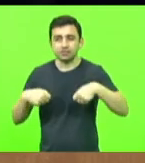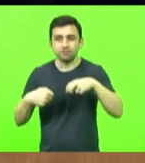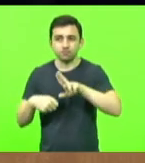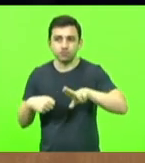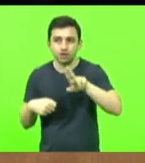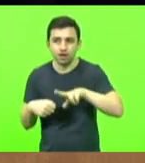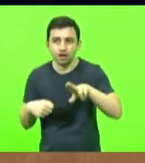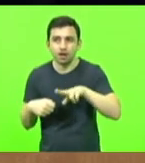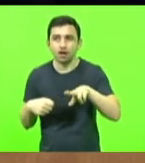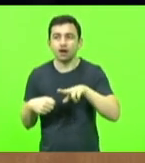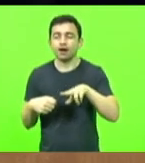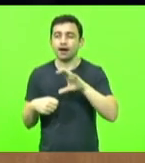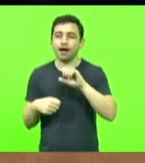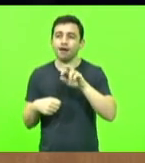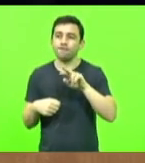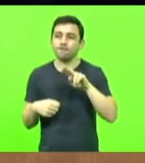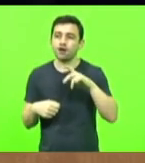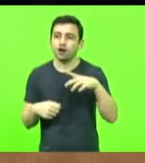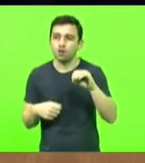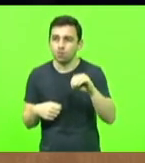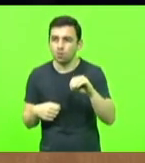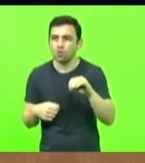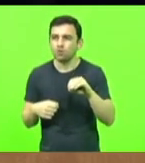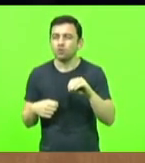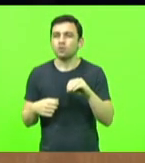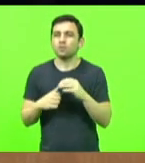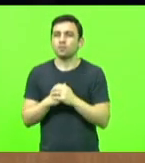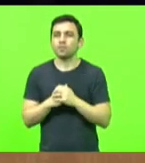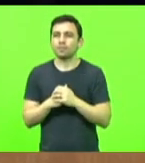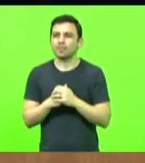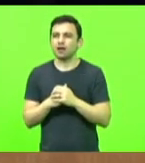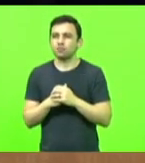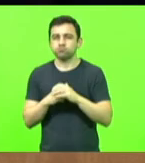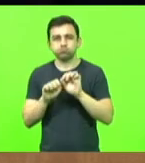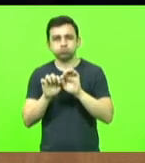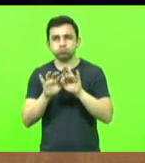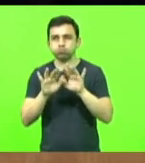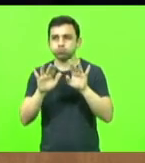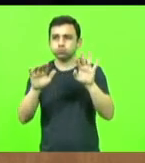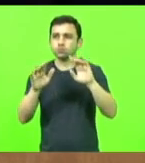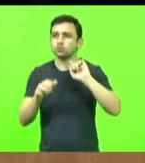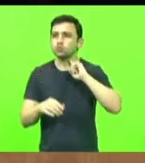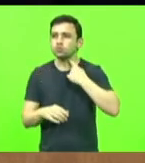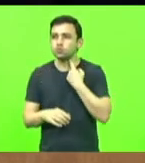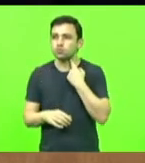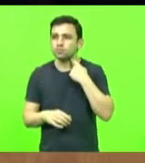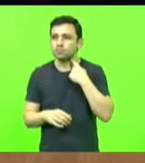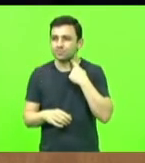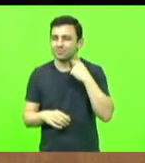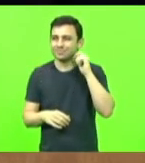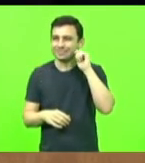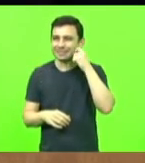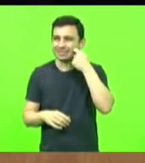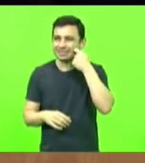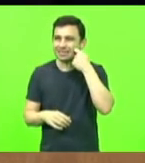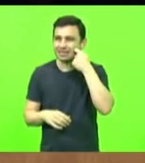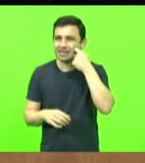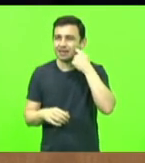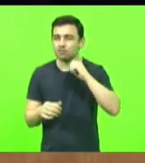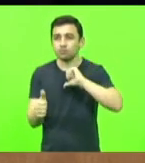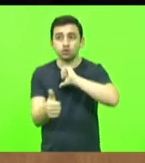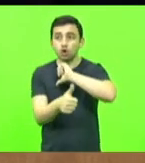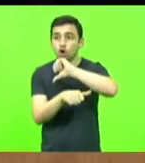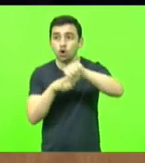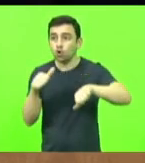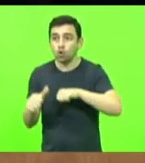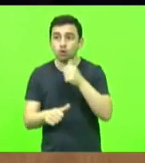O aumento na poluição do ar foi agravado por uma inversão térmica causada